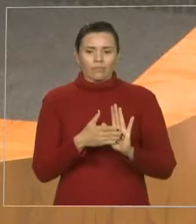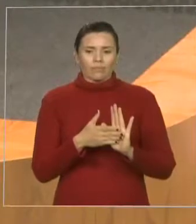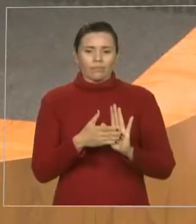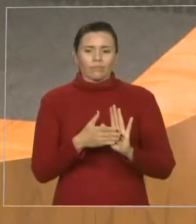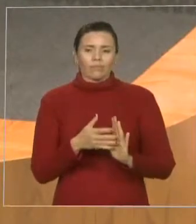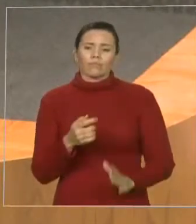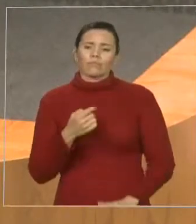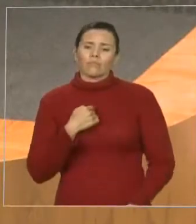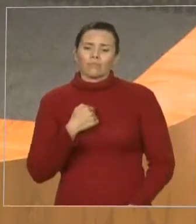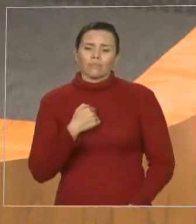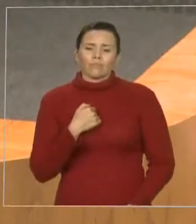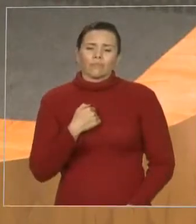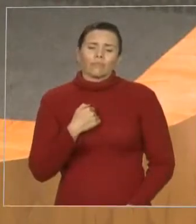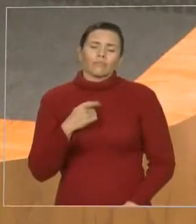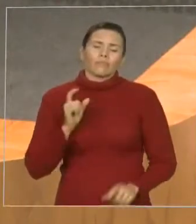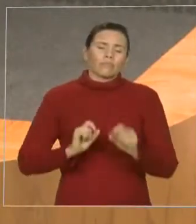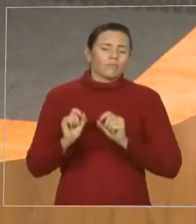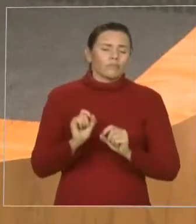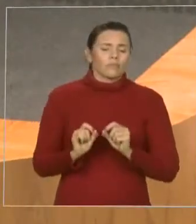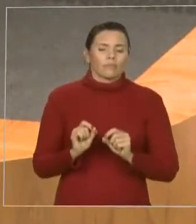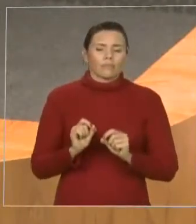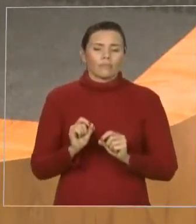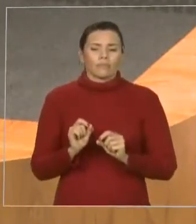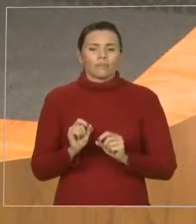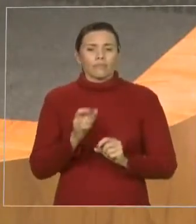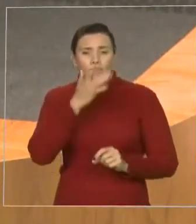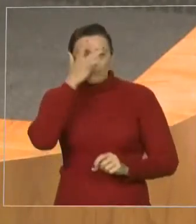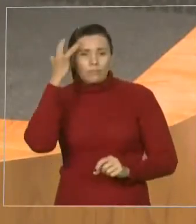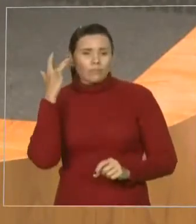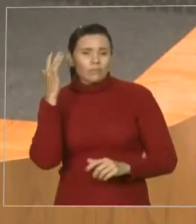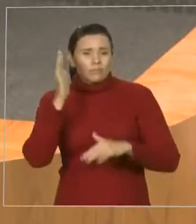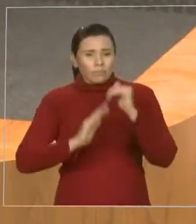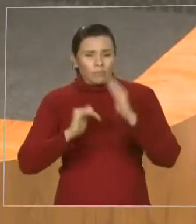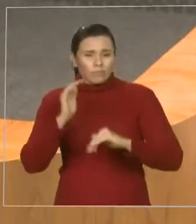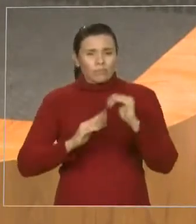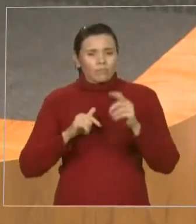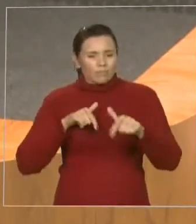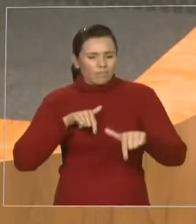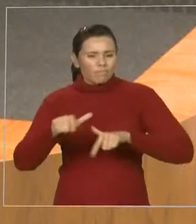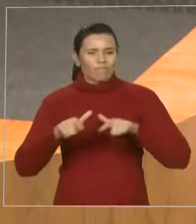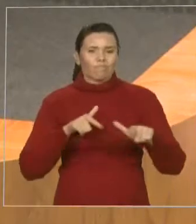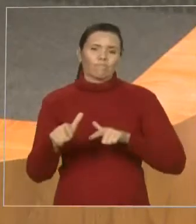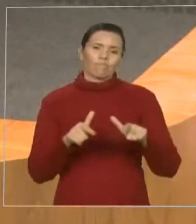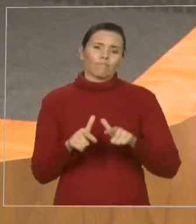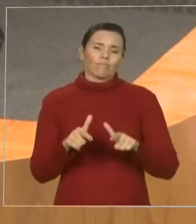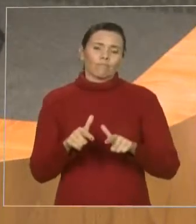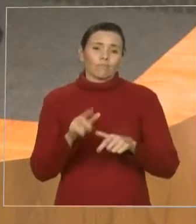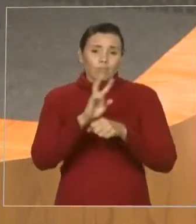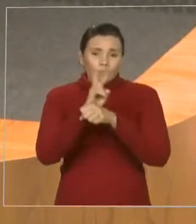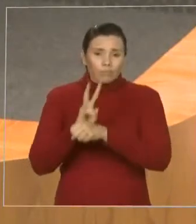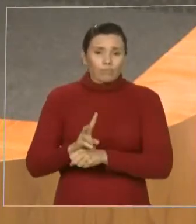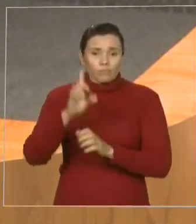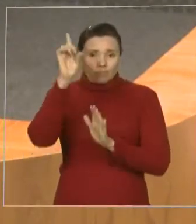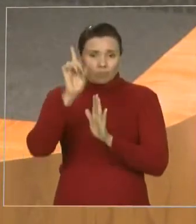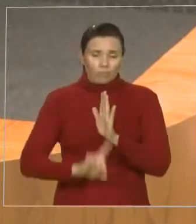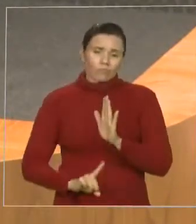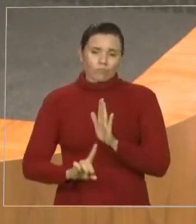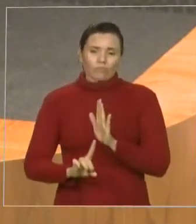operadores dos direitos no Estado do Maranhão. Vai levar conhecimento, vai levar capacitação.